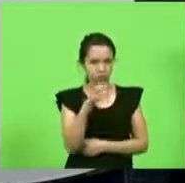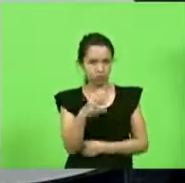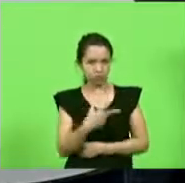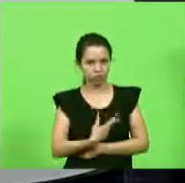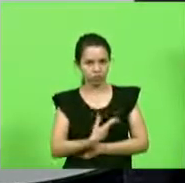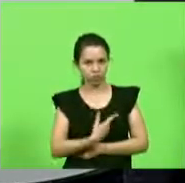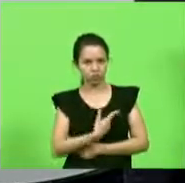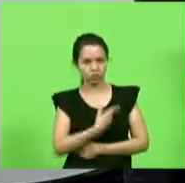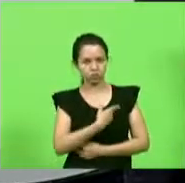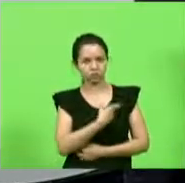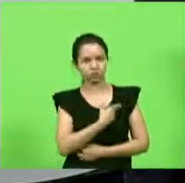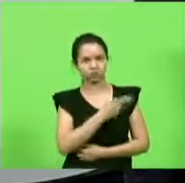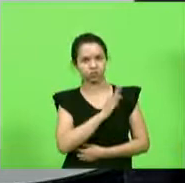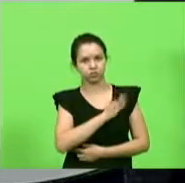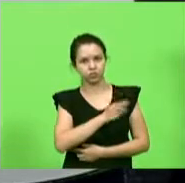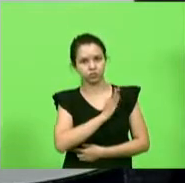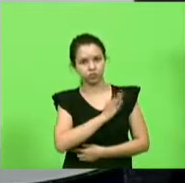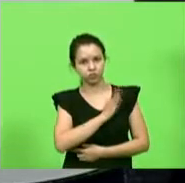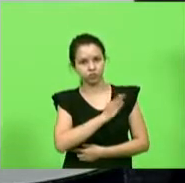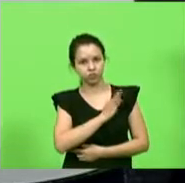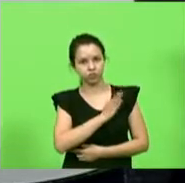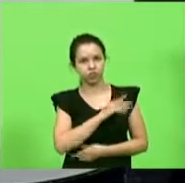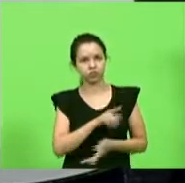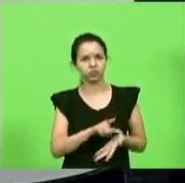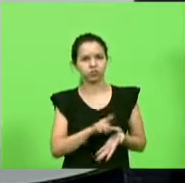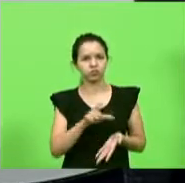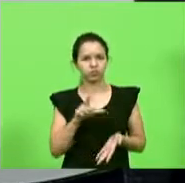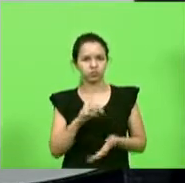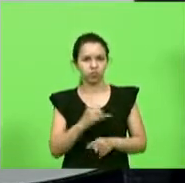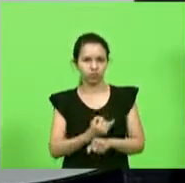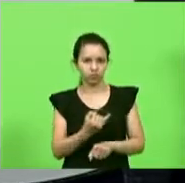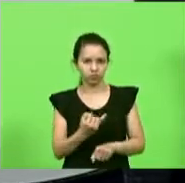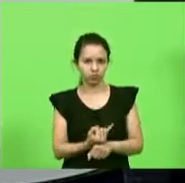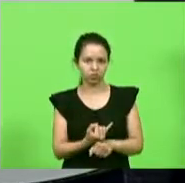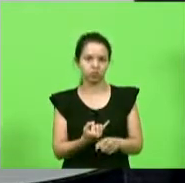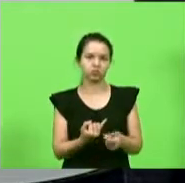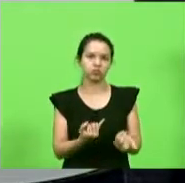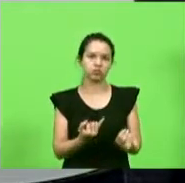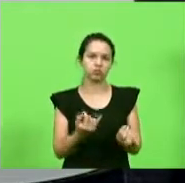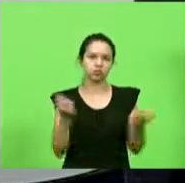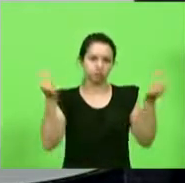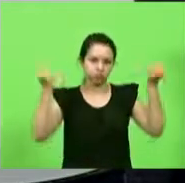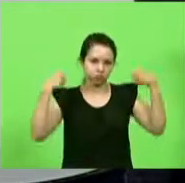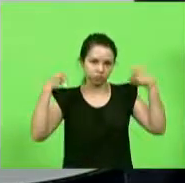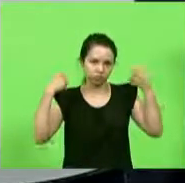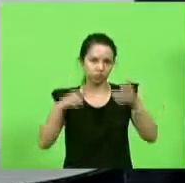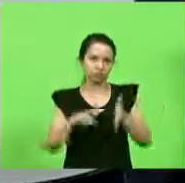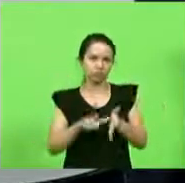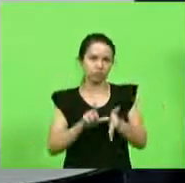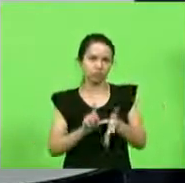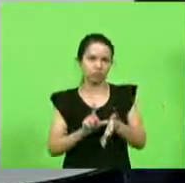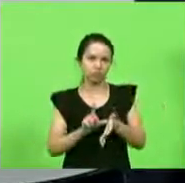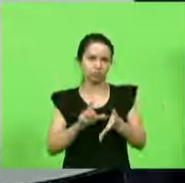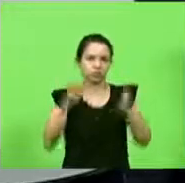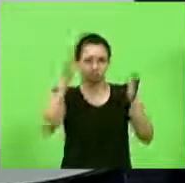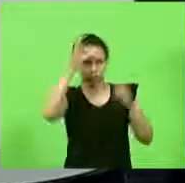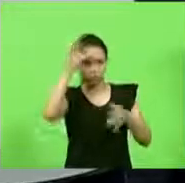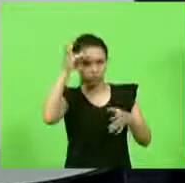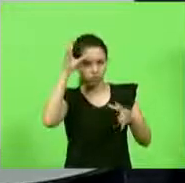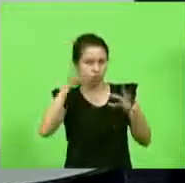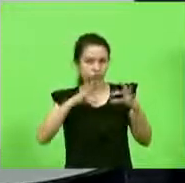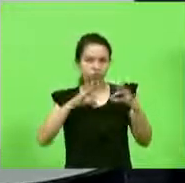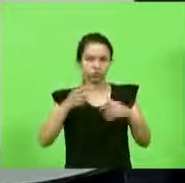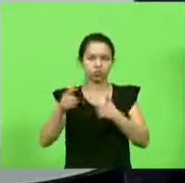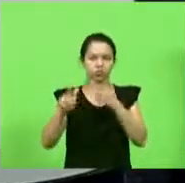do coração antes de Joinville antes de Chapecó antes de Criciúma de